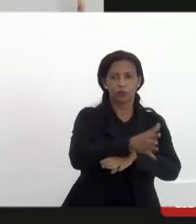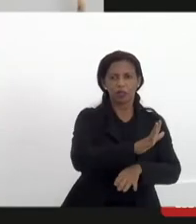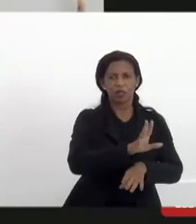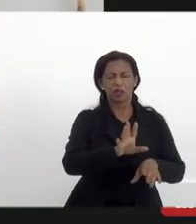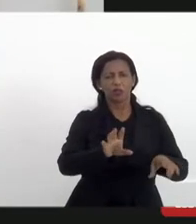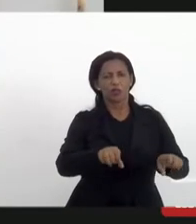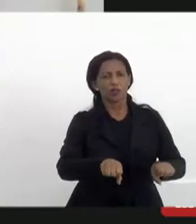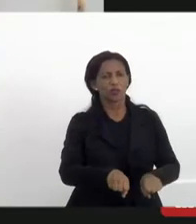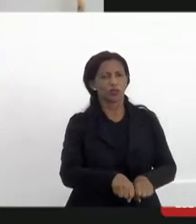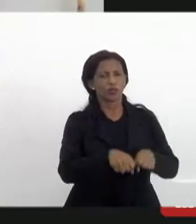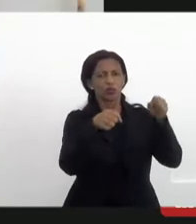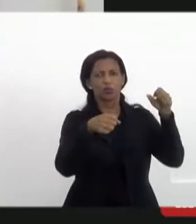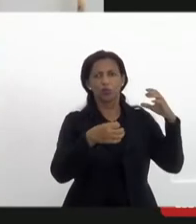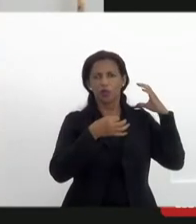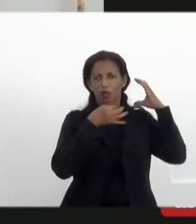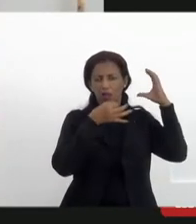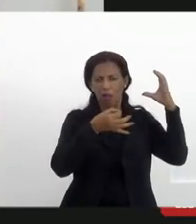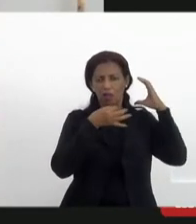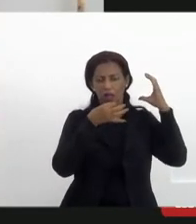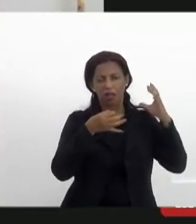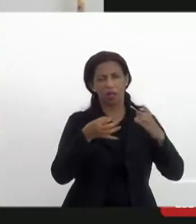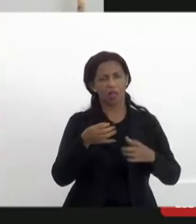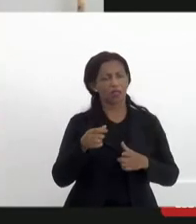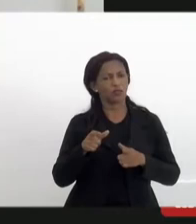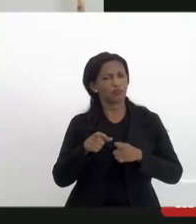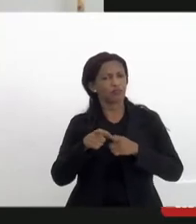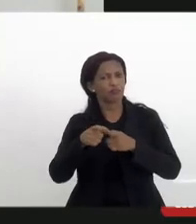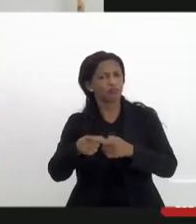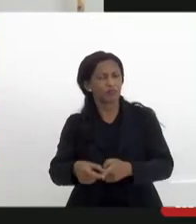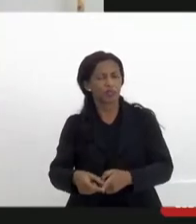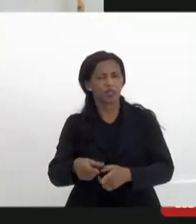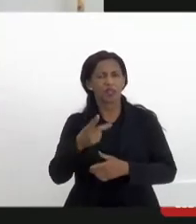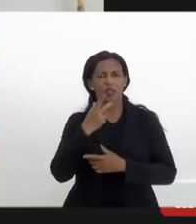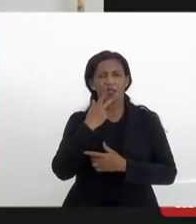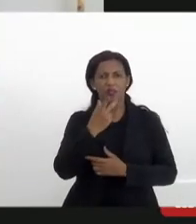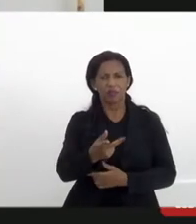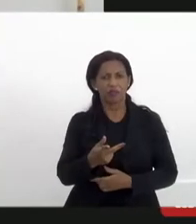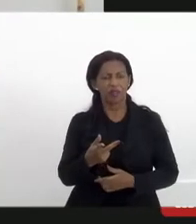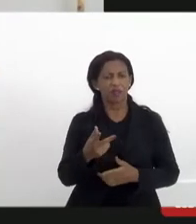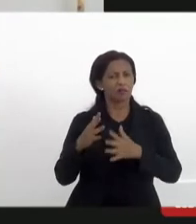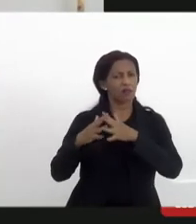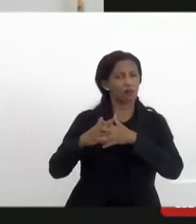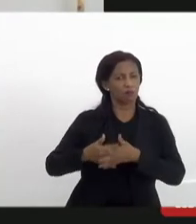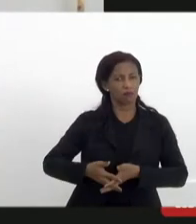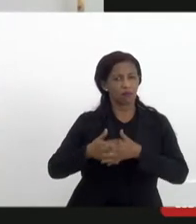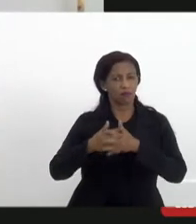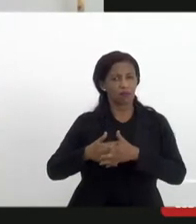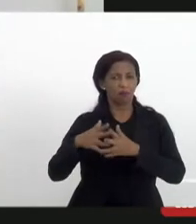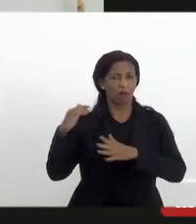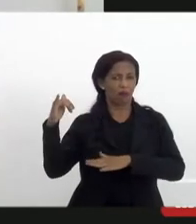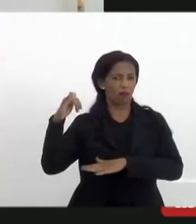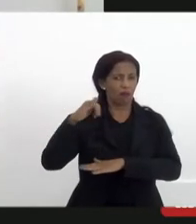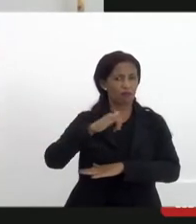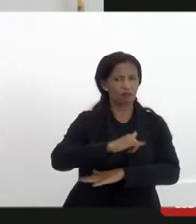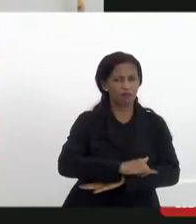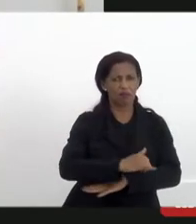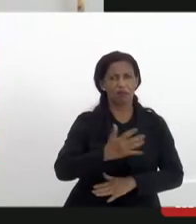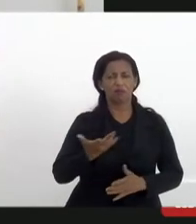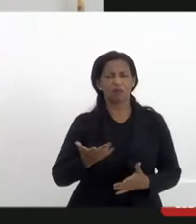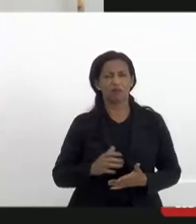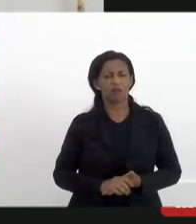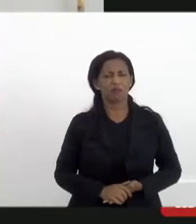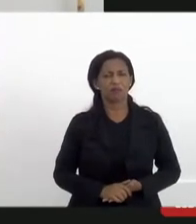as rádios comunitárias alegando que interferia no avião e que ia cair, enfim,